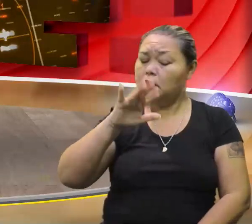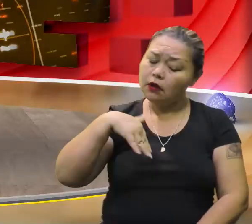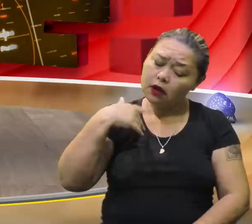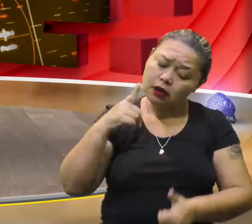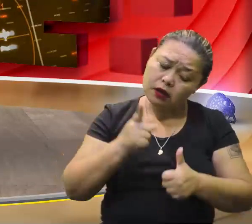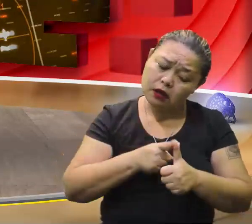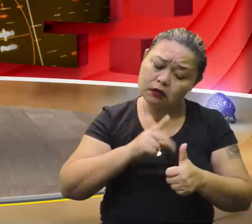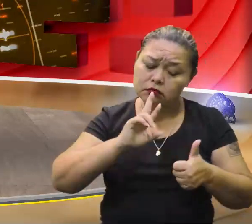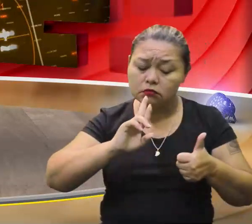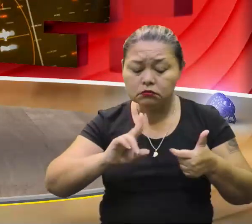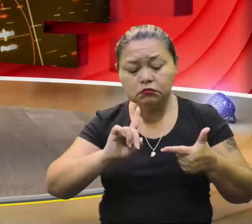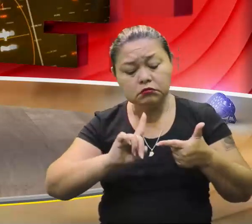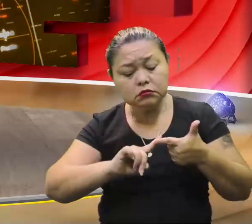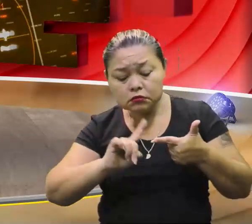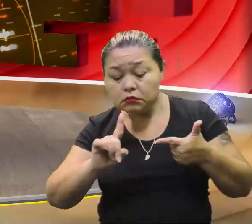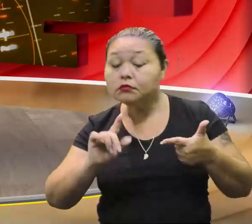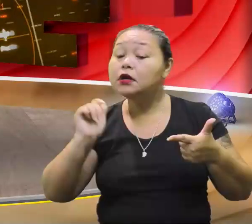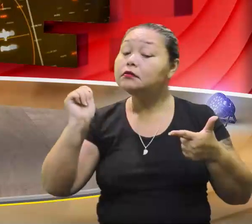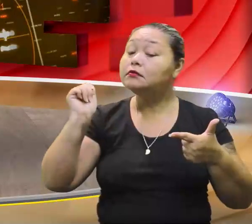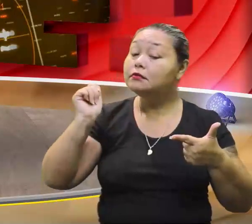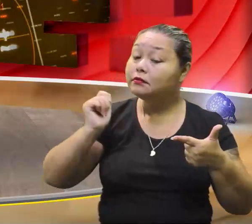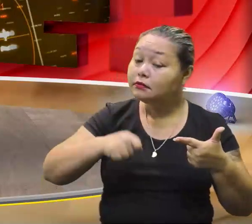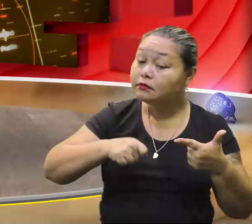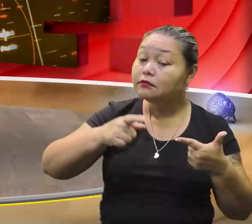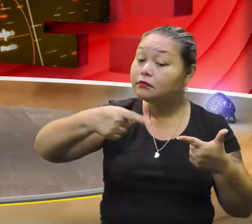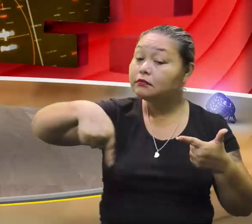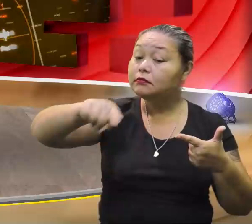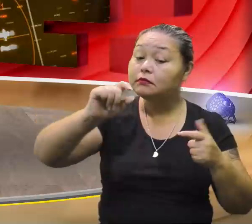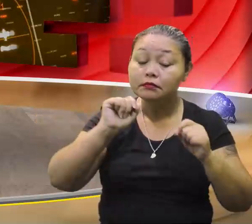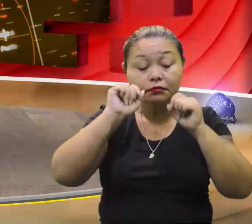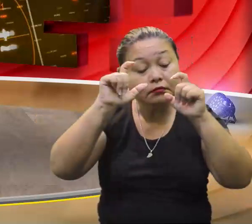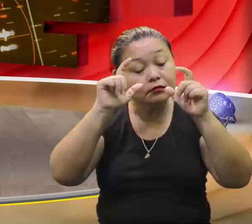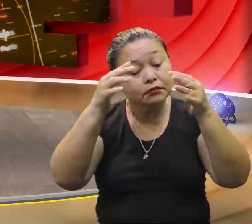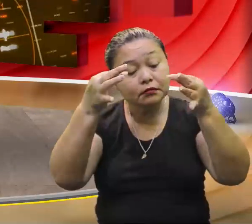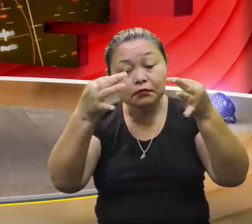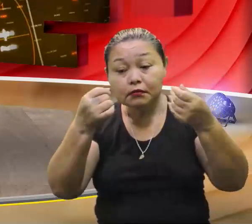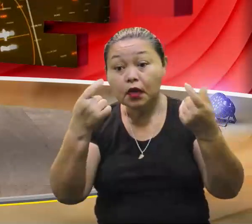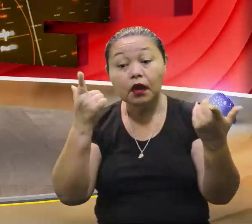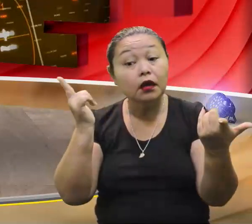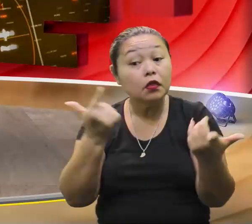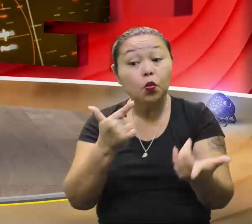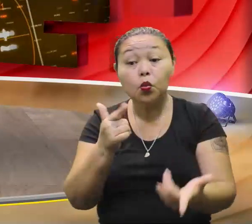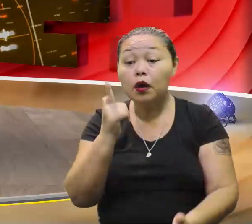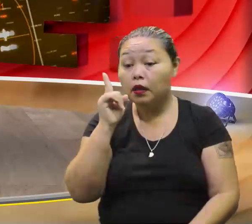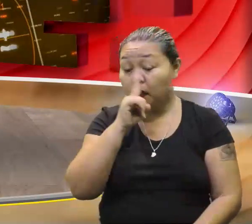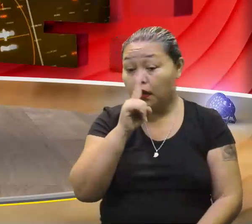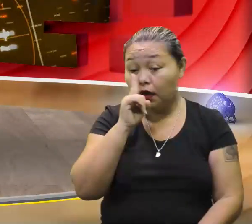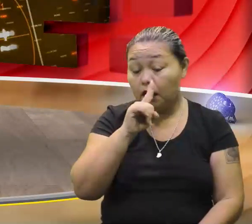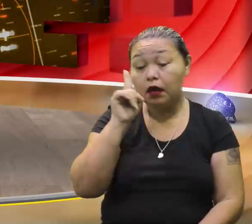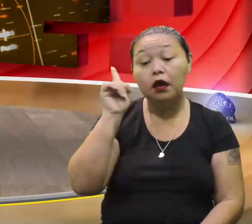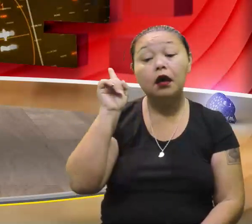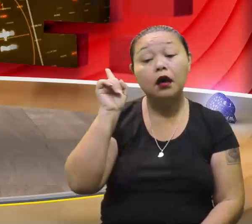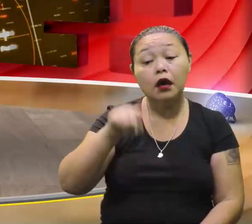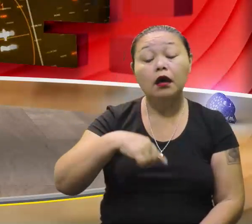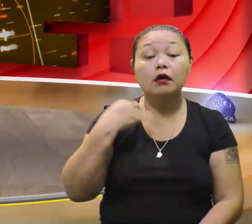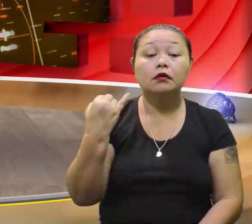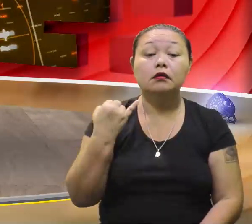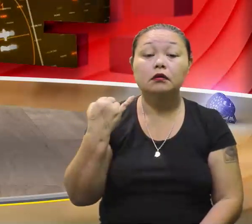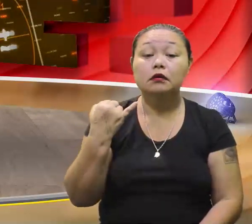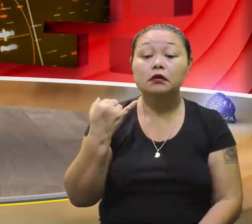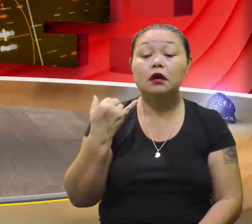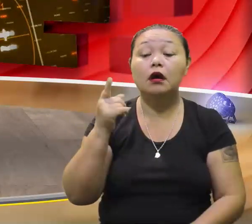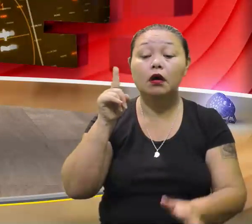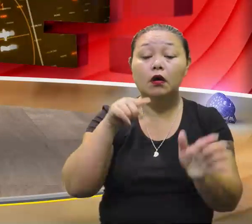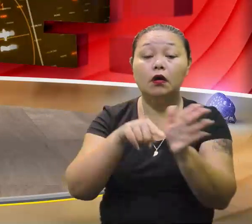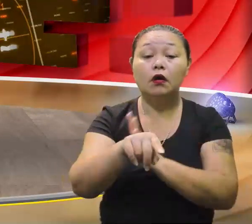vai vendo aí que é possível você ficar atento aos detalhes e não cometer erros, né? E um ponto importante, tá? No